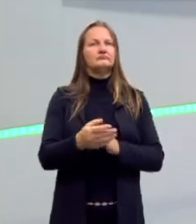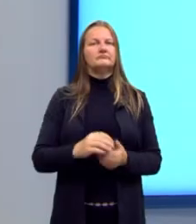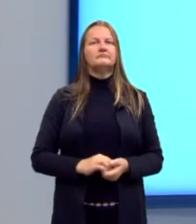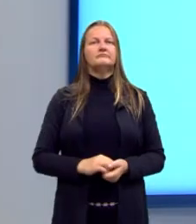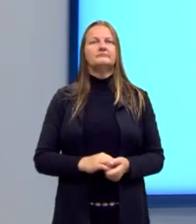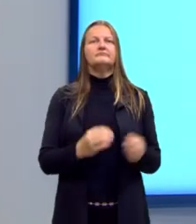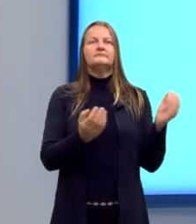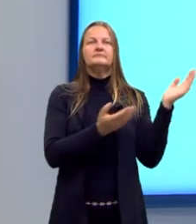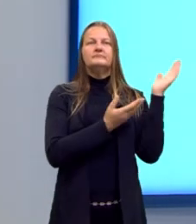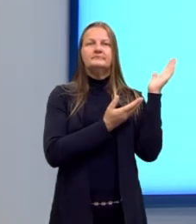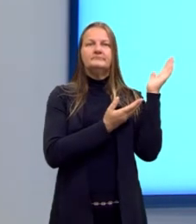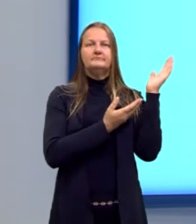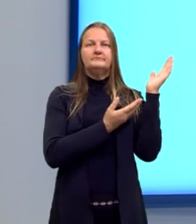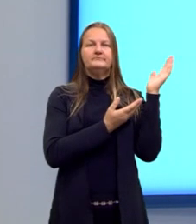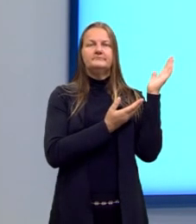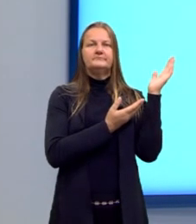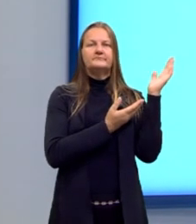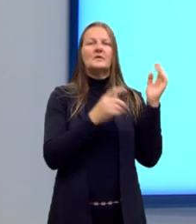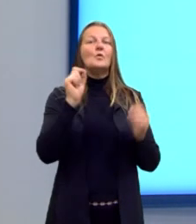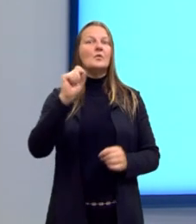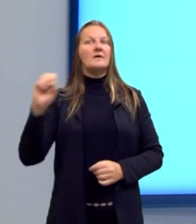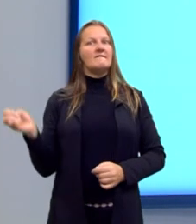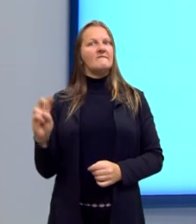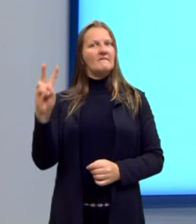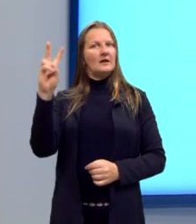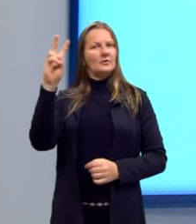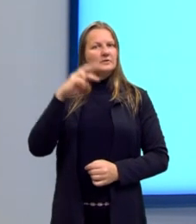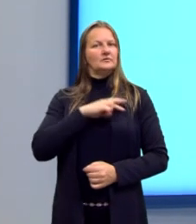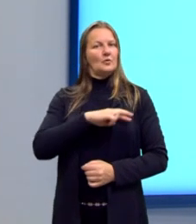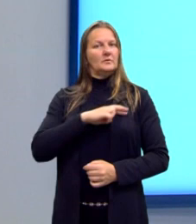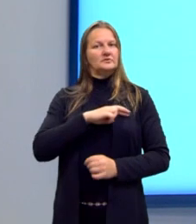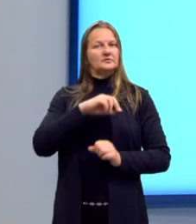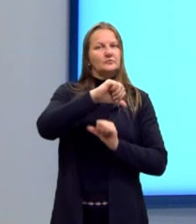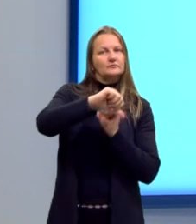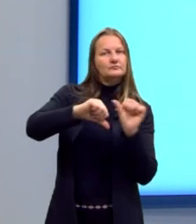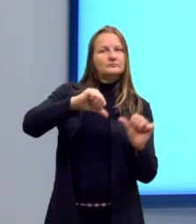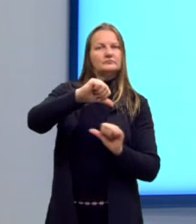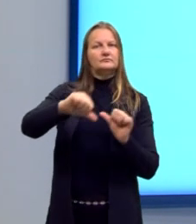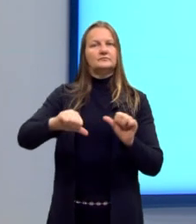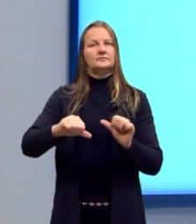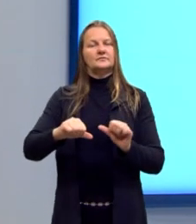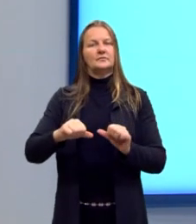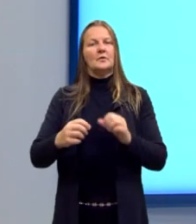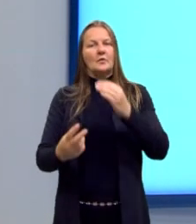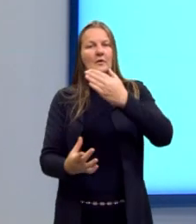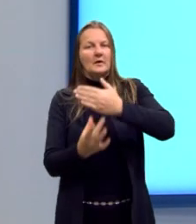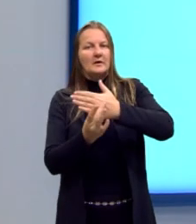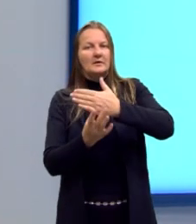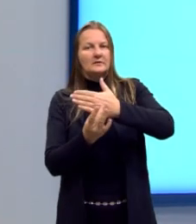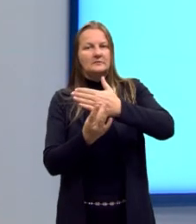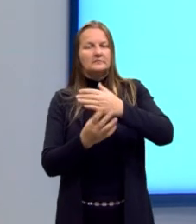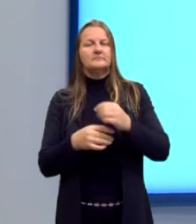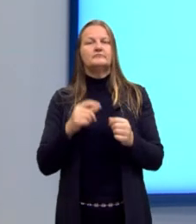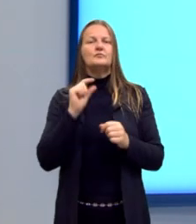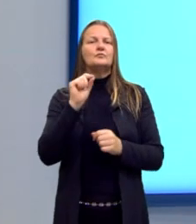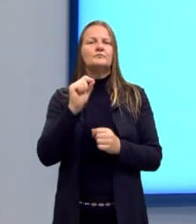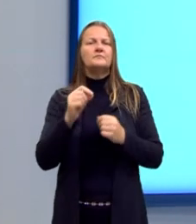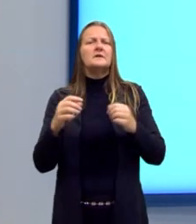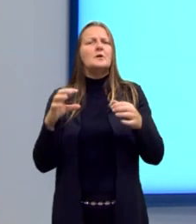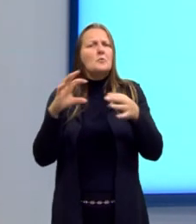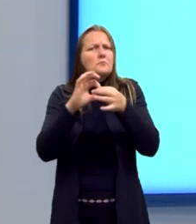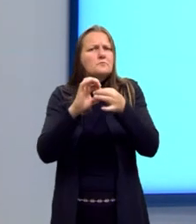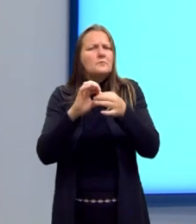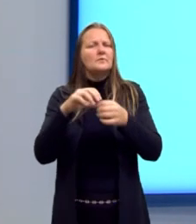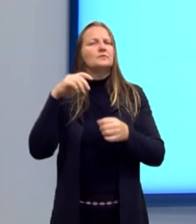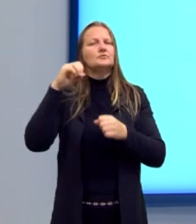O que eu tenho de mudanças de valores do romantismo para o realismo? Então a gente tem o engajamento social e